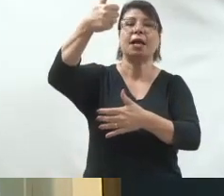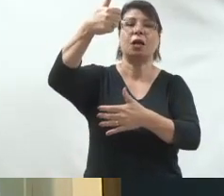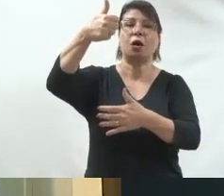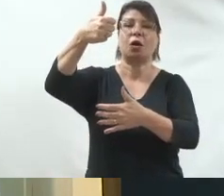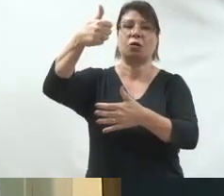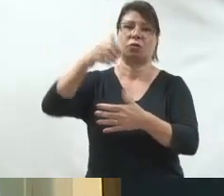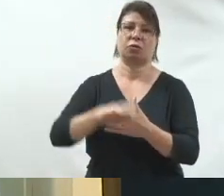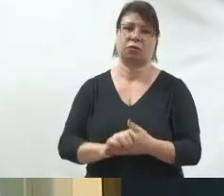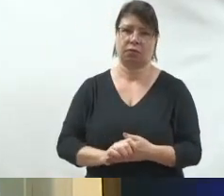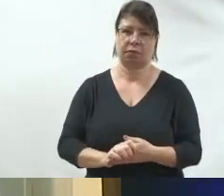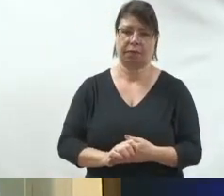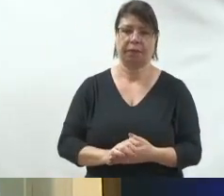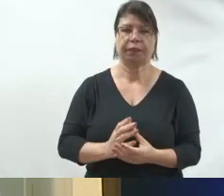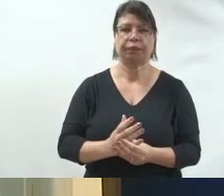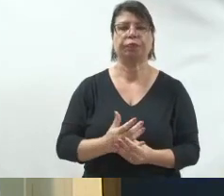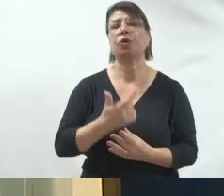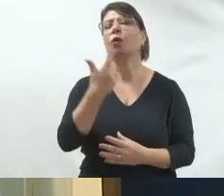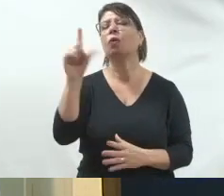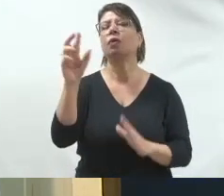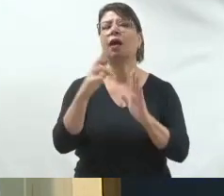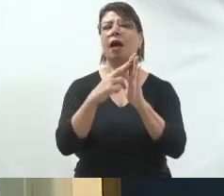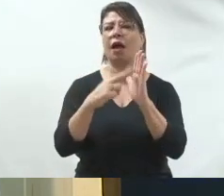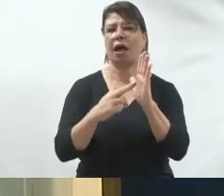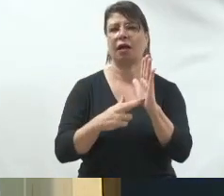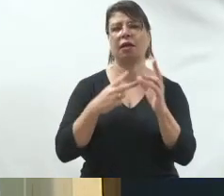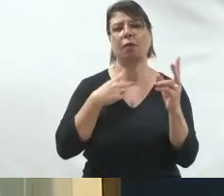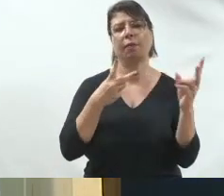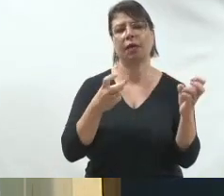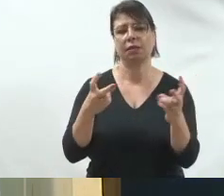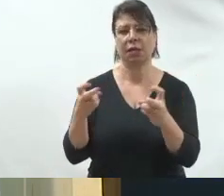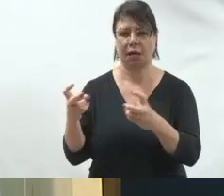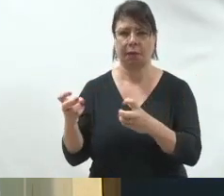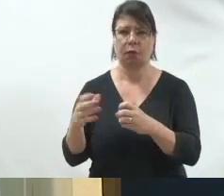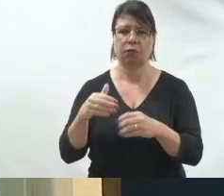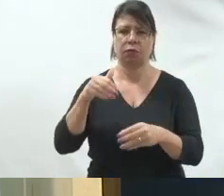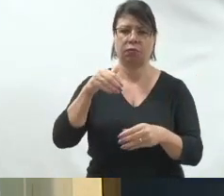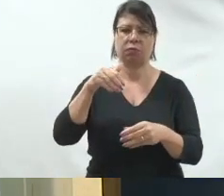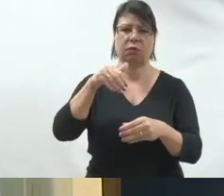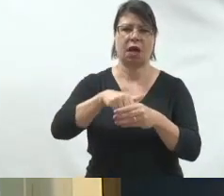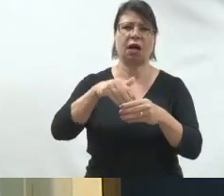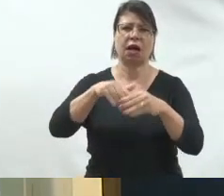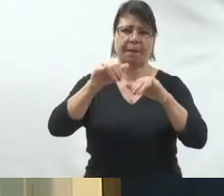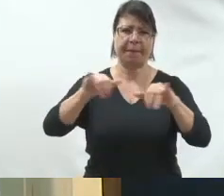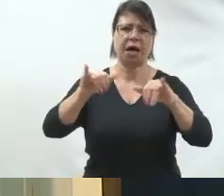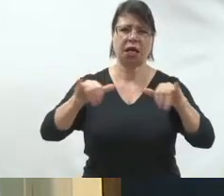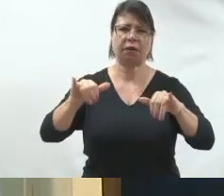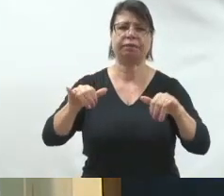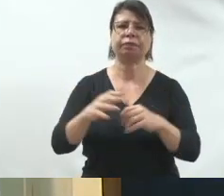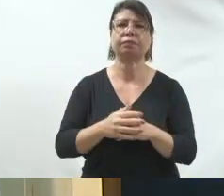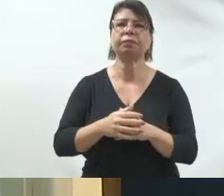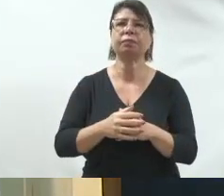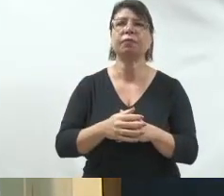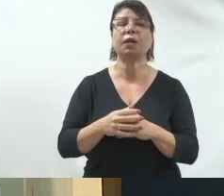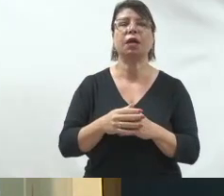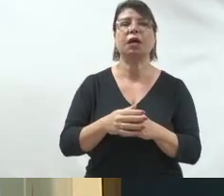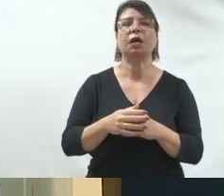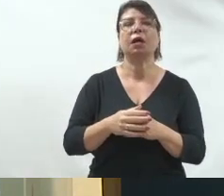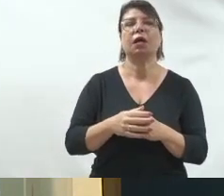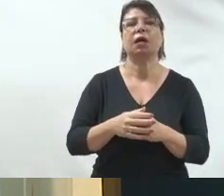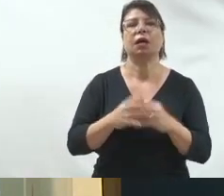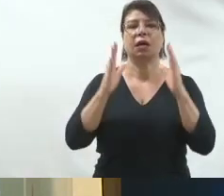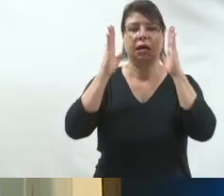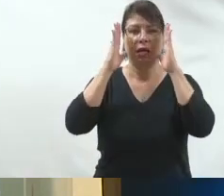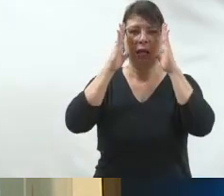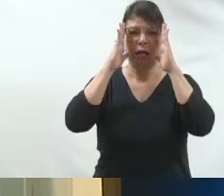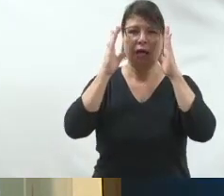regrinha que observam em todos os pleitos, e às vezes a gente vai, chega numa campanha e ela já está pronta, e